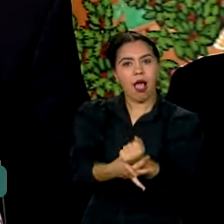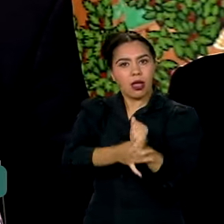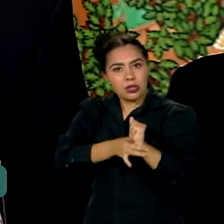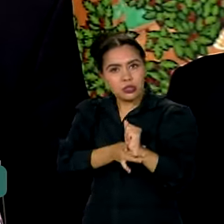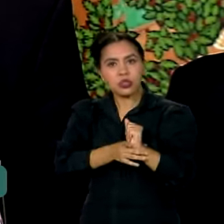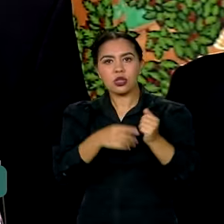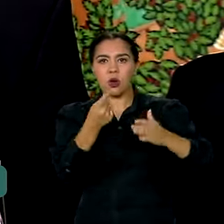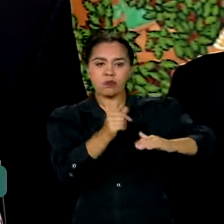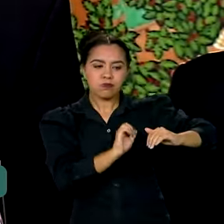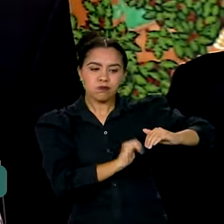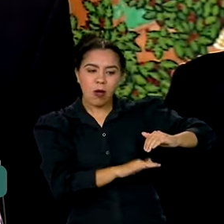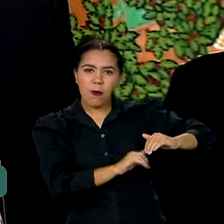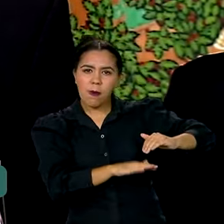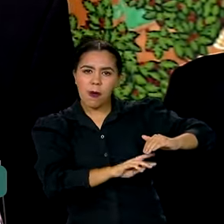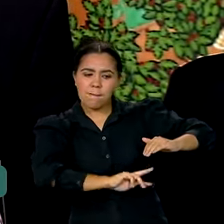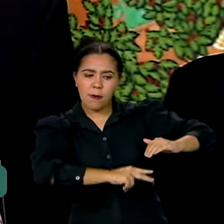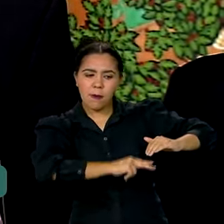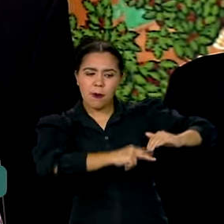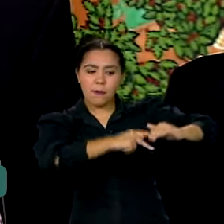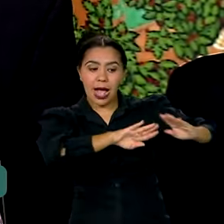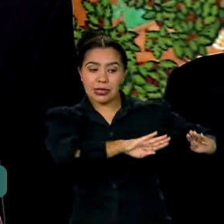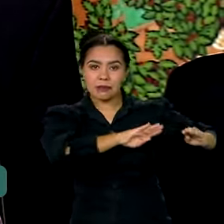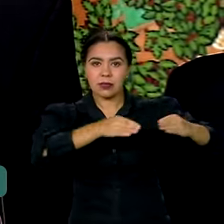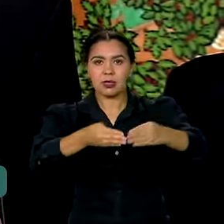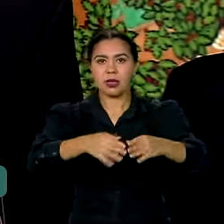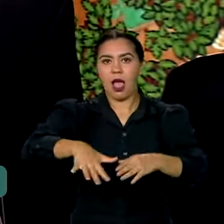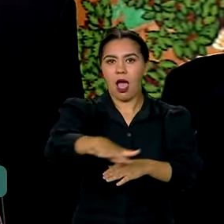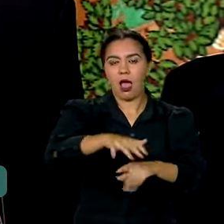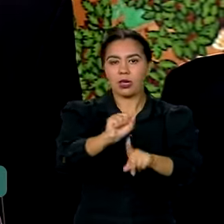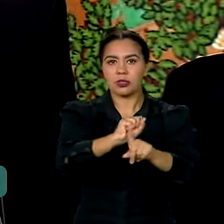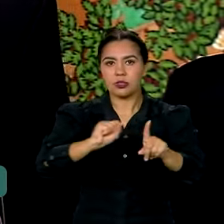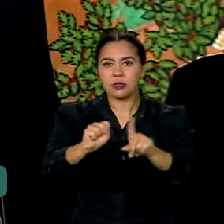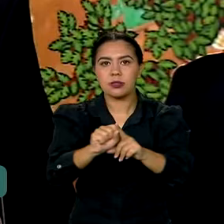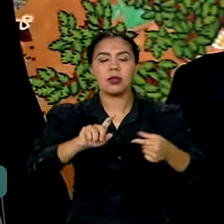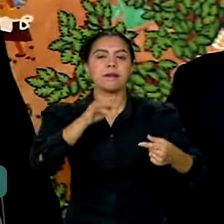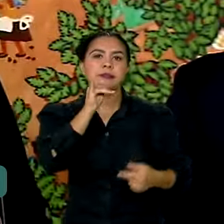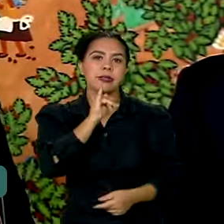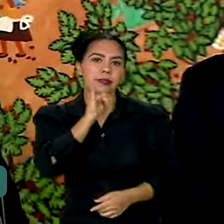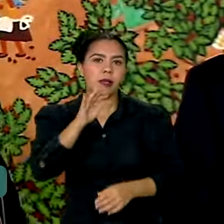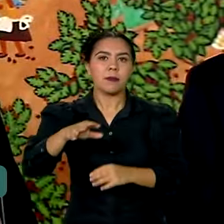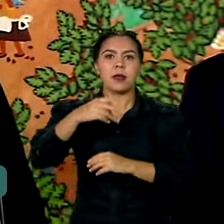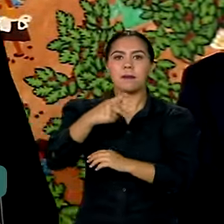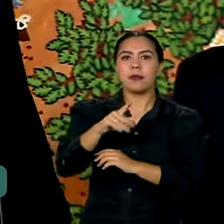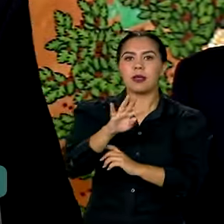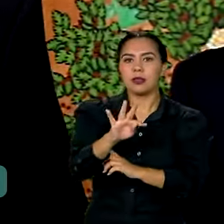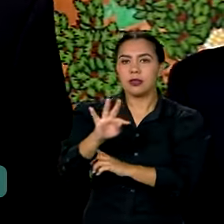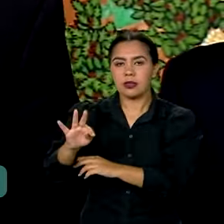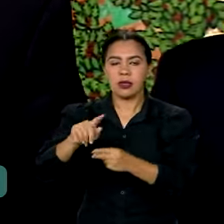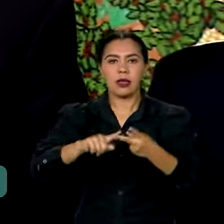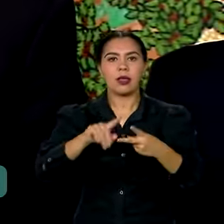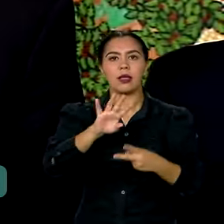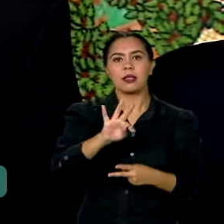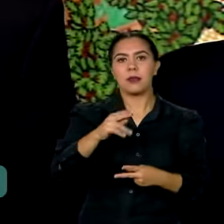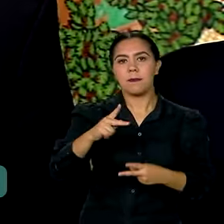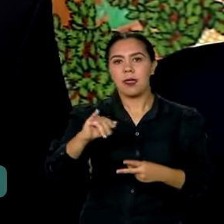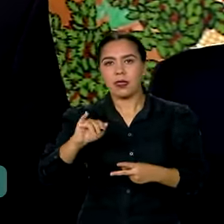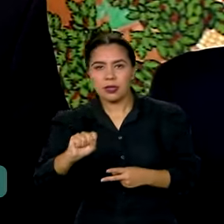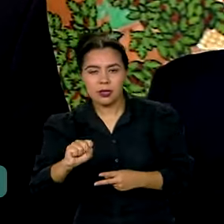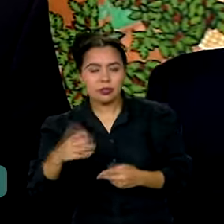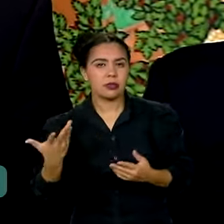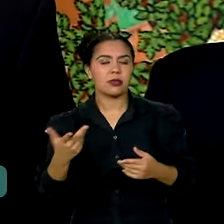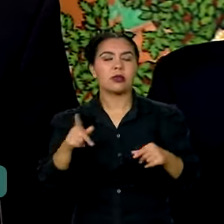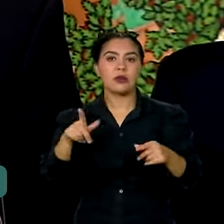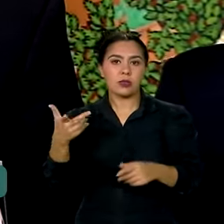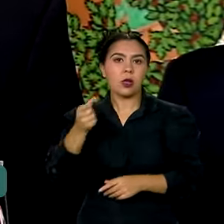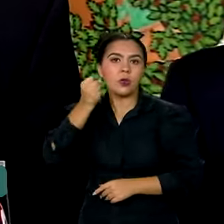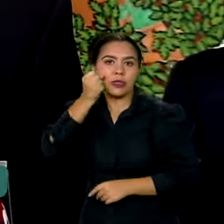sobretudo para os investimentos na área social, que sejam em formatos de PPPs, PPIs, então está em tramitação. Inclusive, o